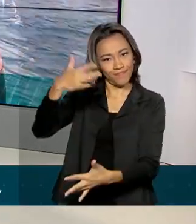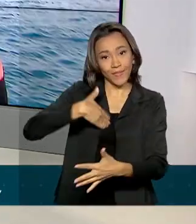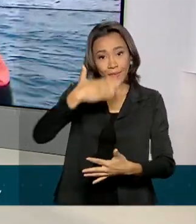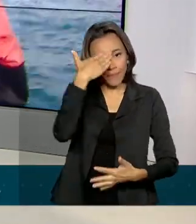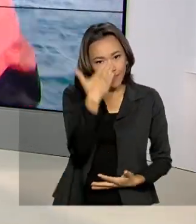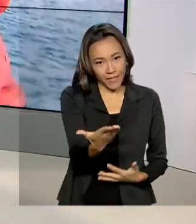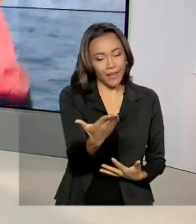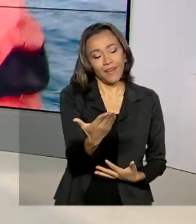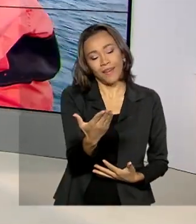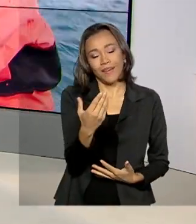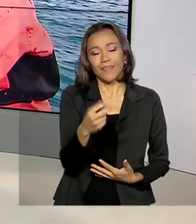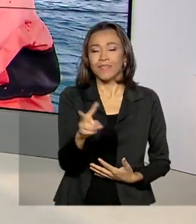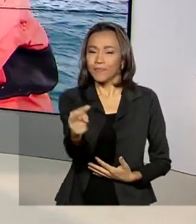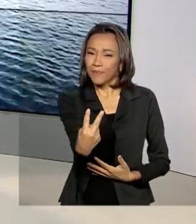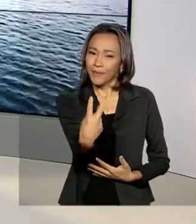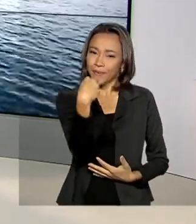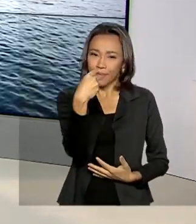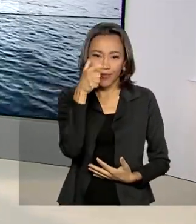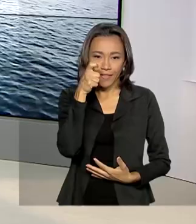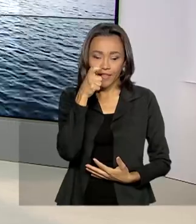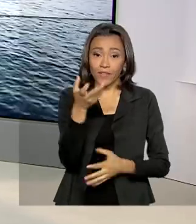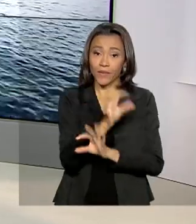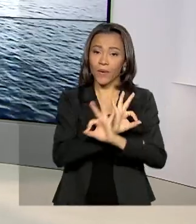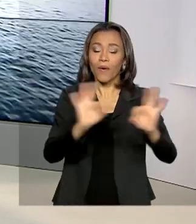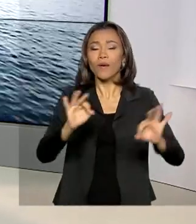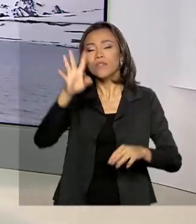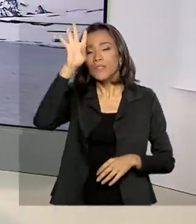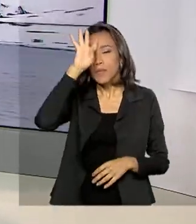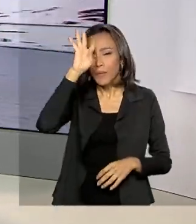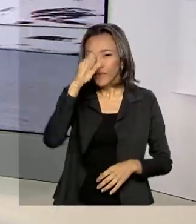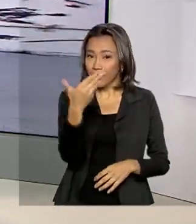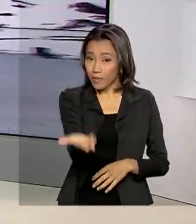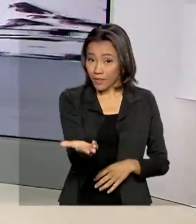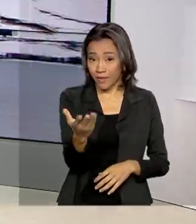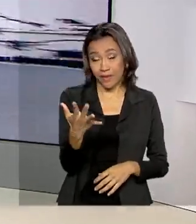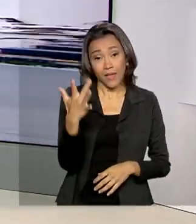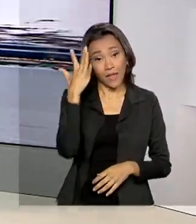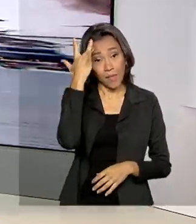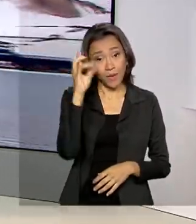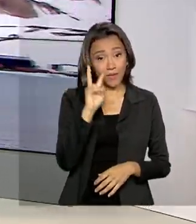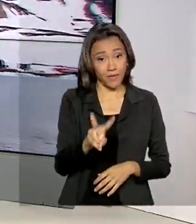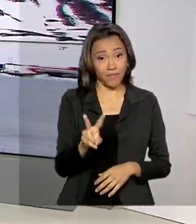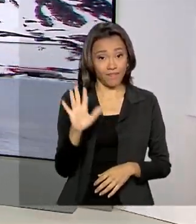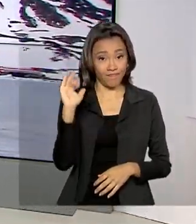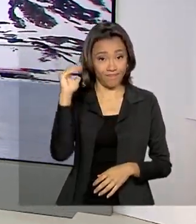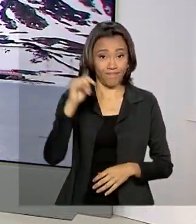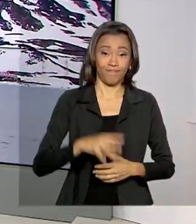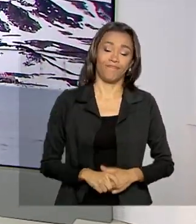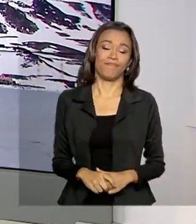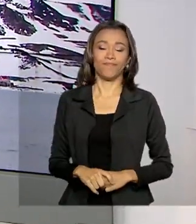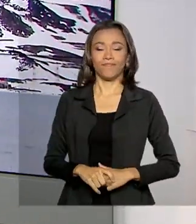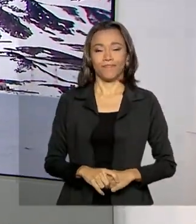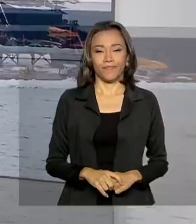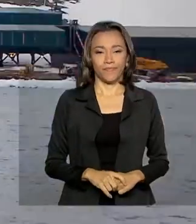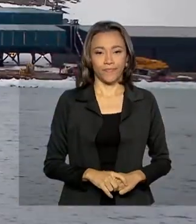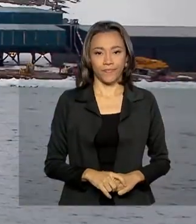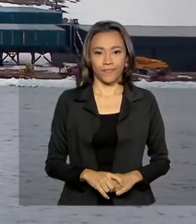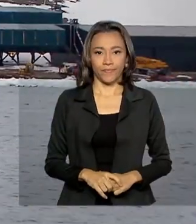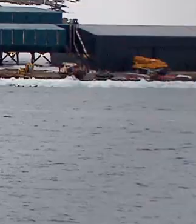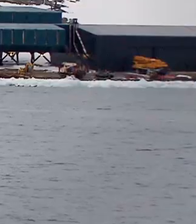obrigada pela sua audiência aqui na TV Brasil. Ótima quarta-feira para você. E a gente se vê amanhã. Até lá. E aí